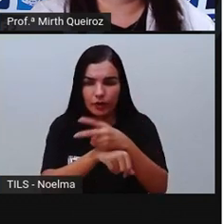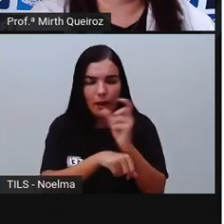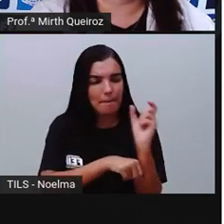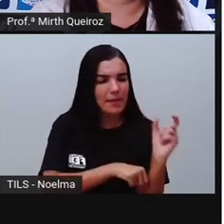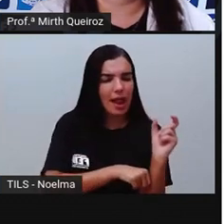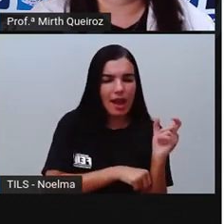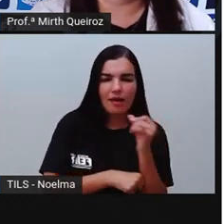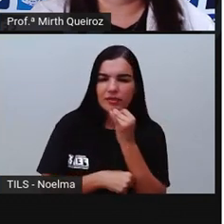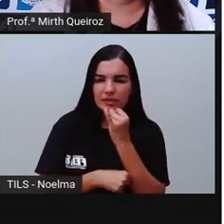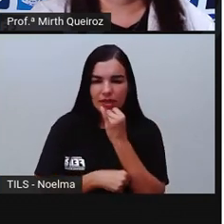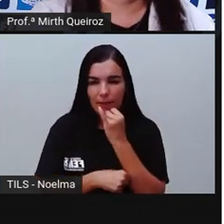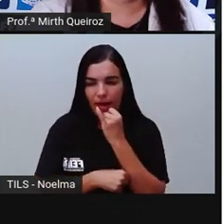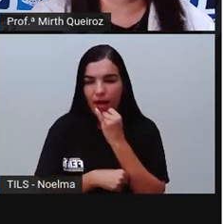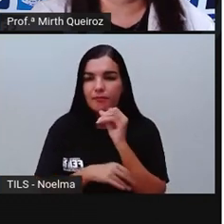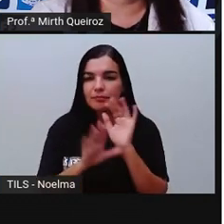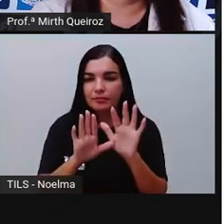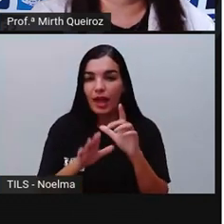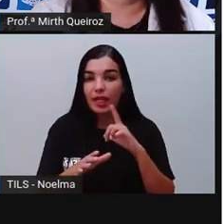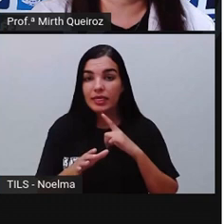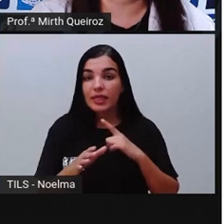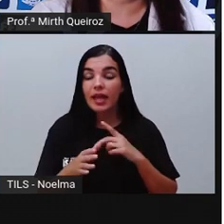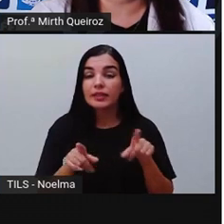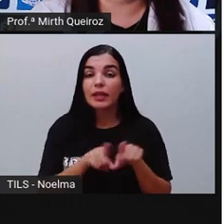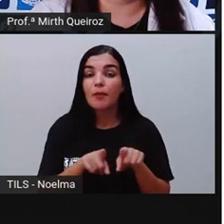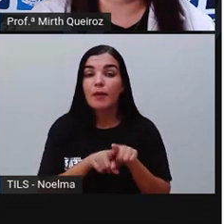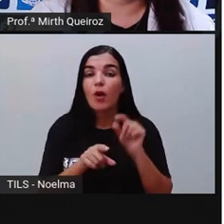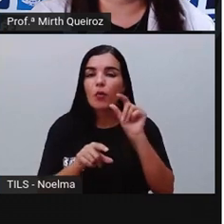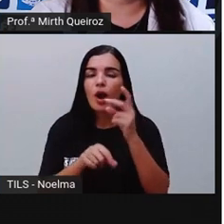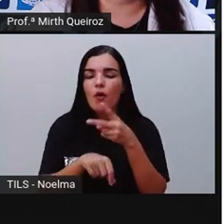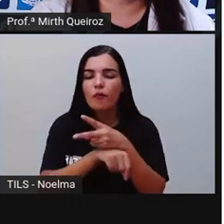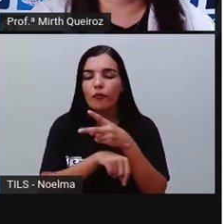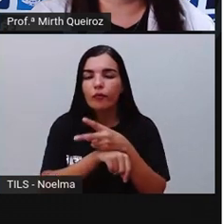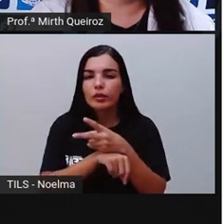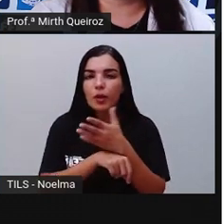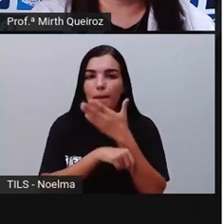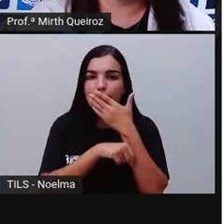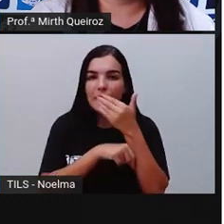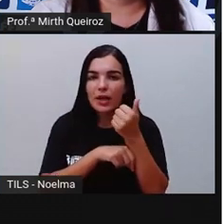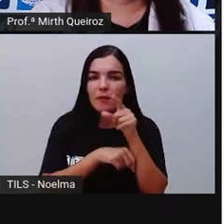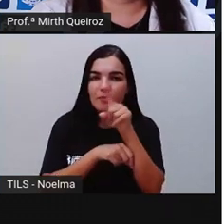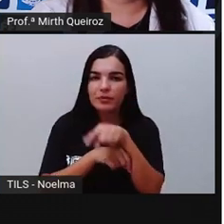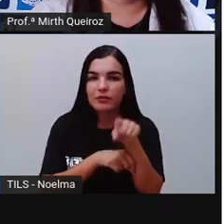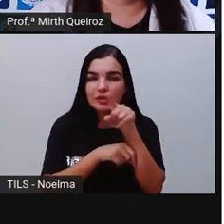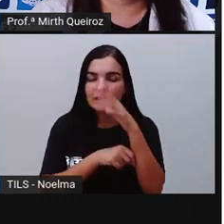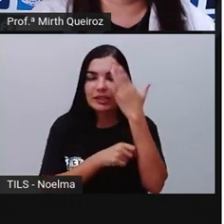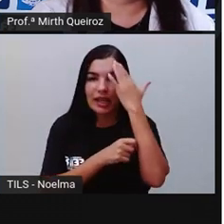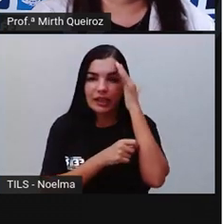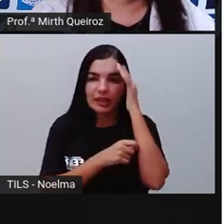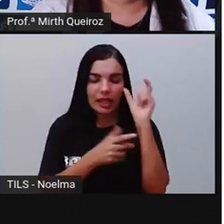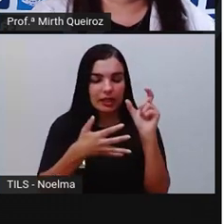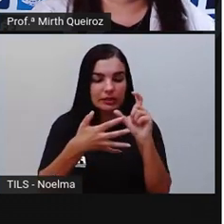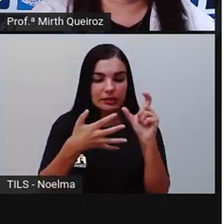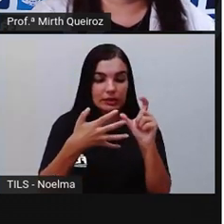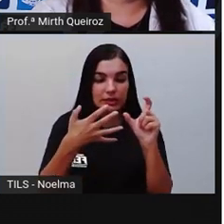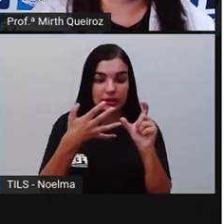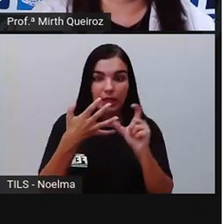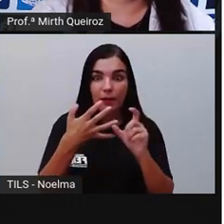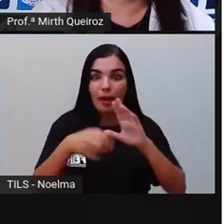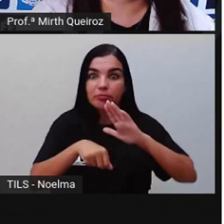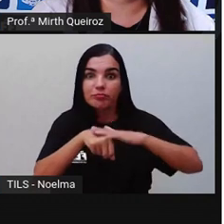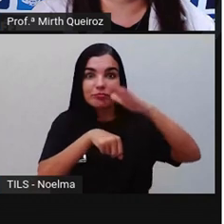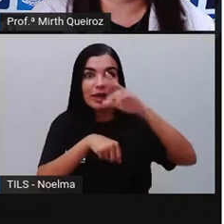exemplificar aí melhor, eu trouxe aqui pra vocês um pequeno vídeo sobre sílaba tônica, pra que vocês tenham uma maior